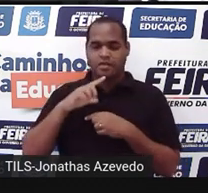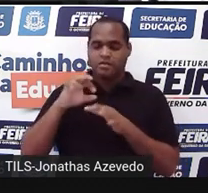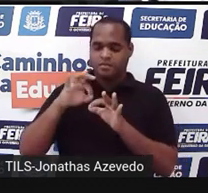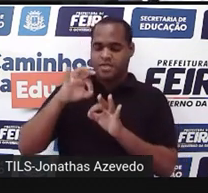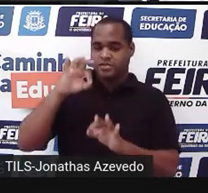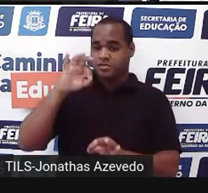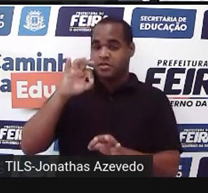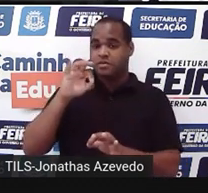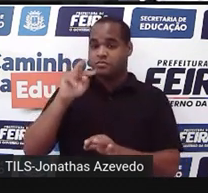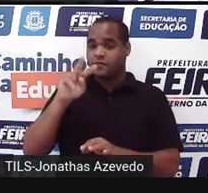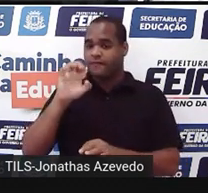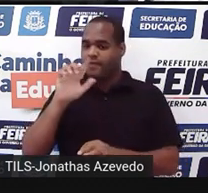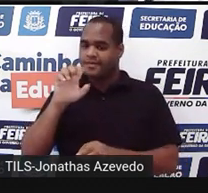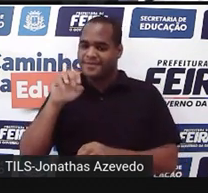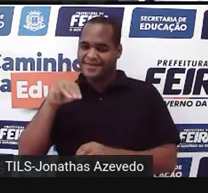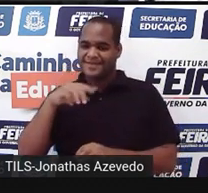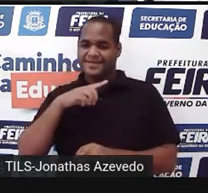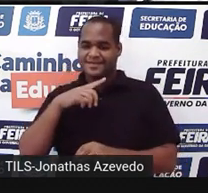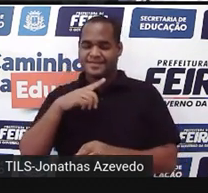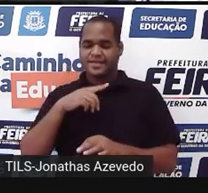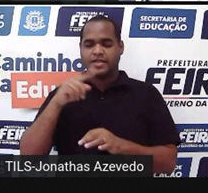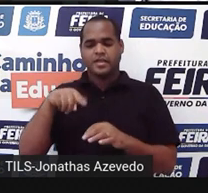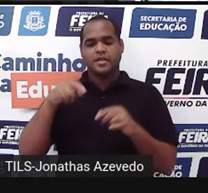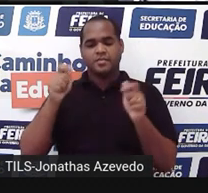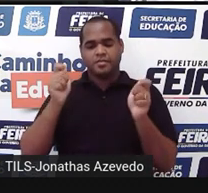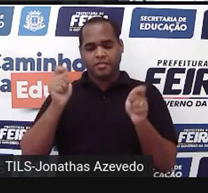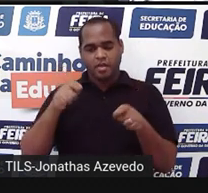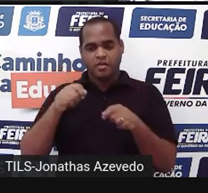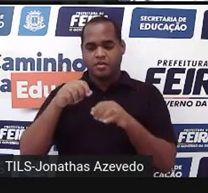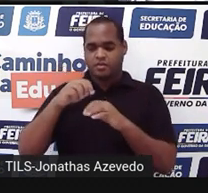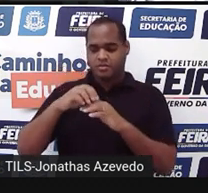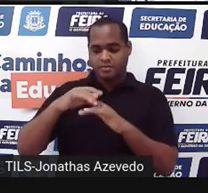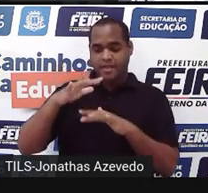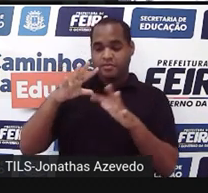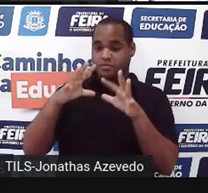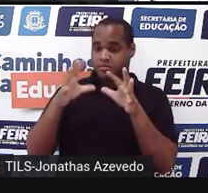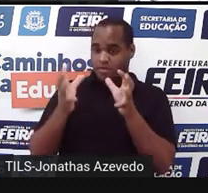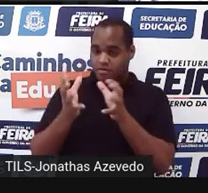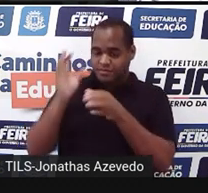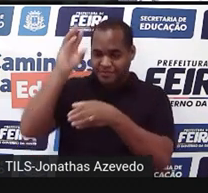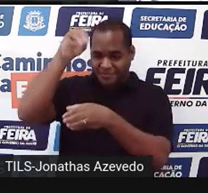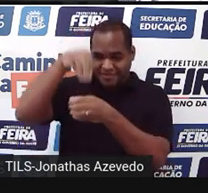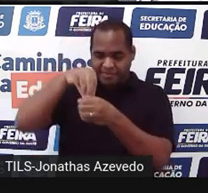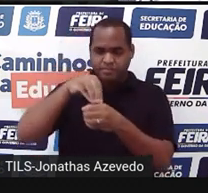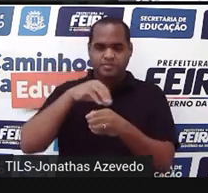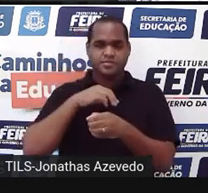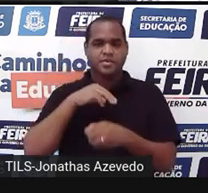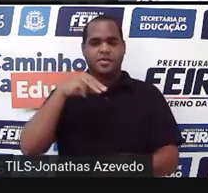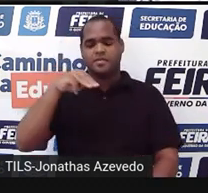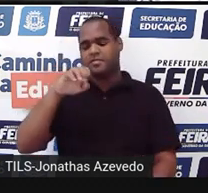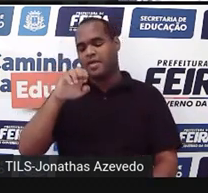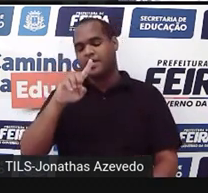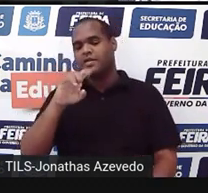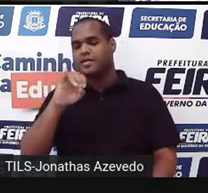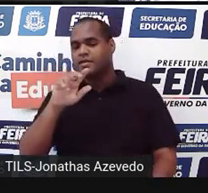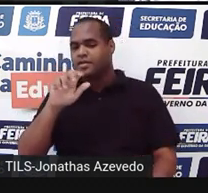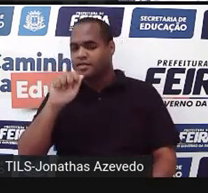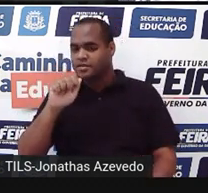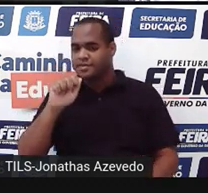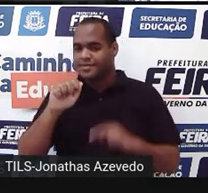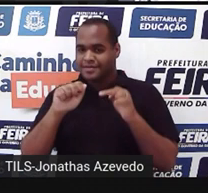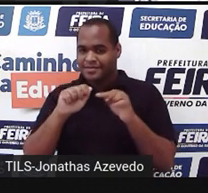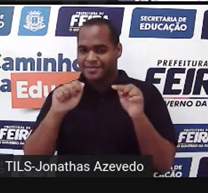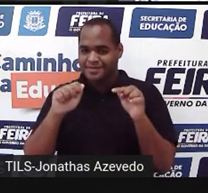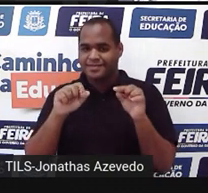É a medida que mede espaço interno. É a medida que mede, medida que